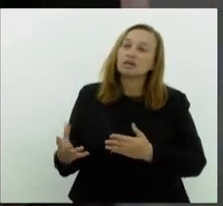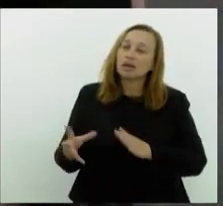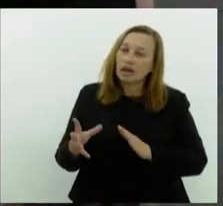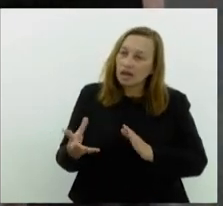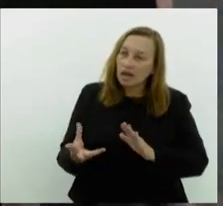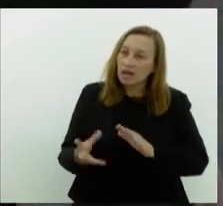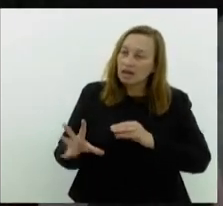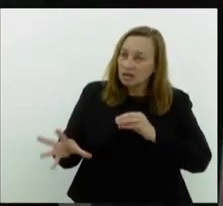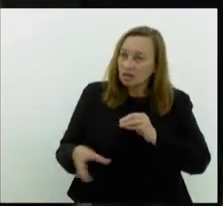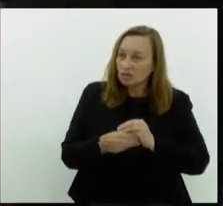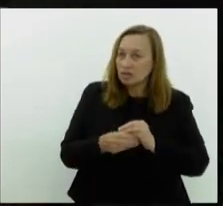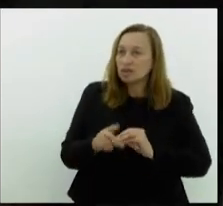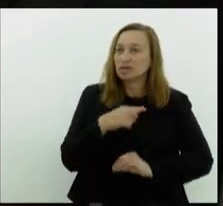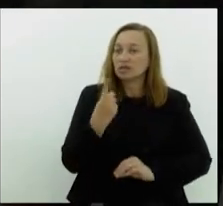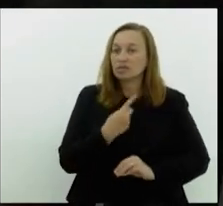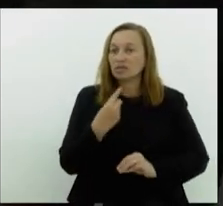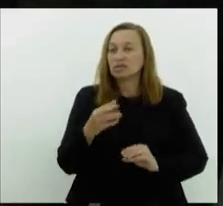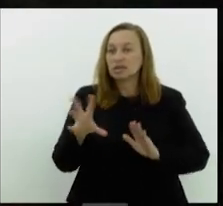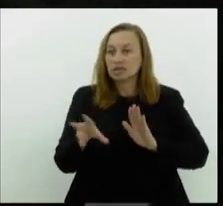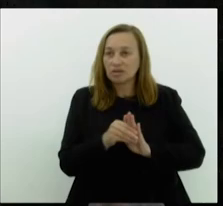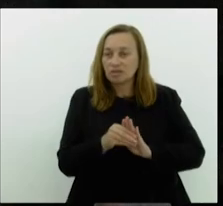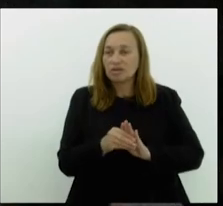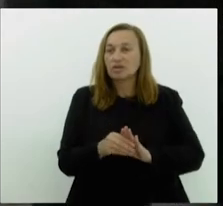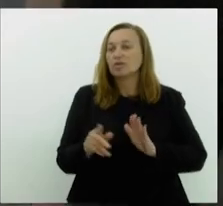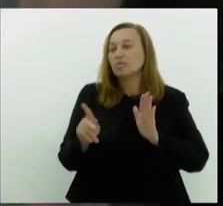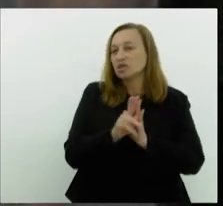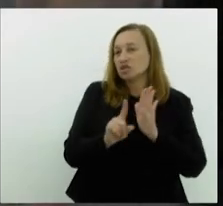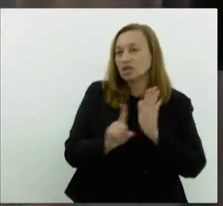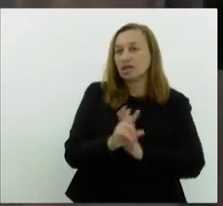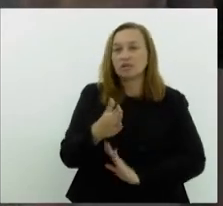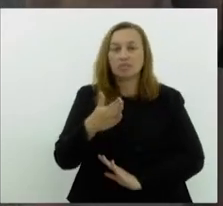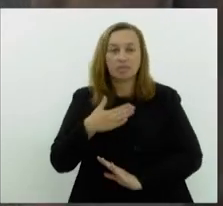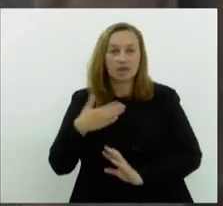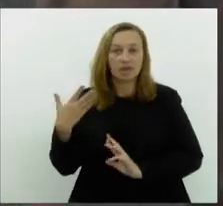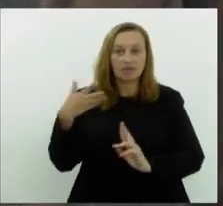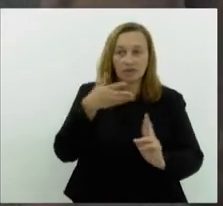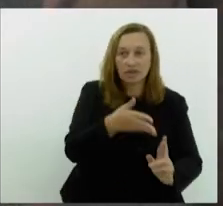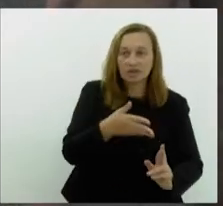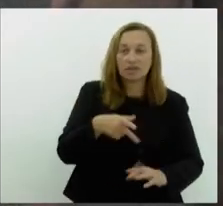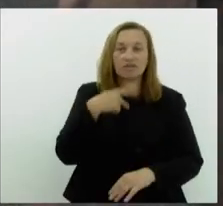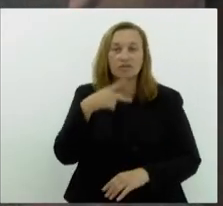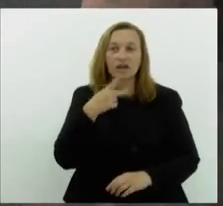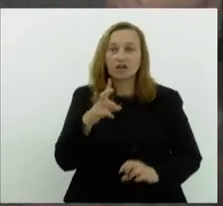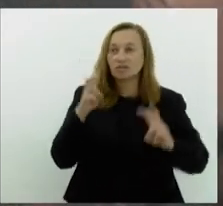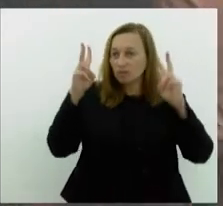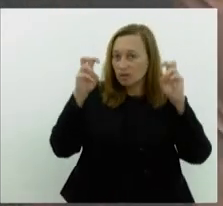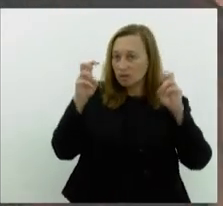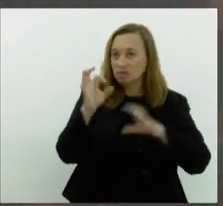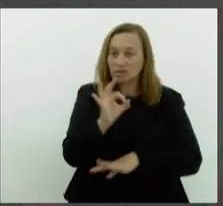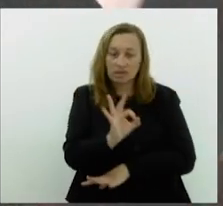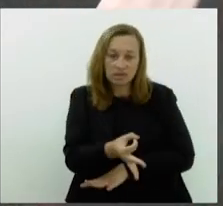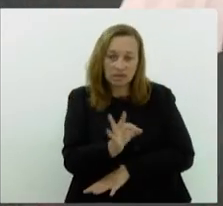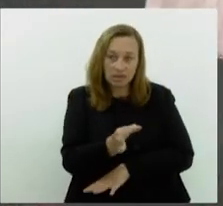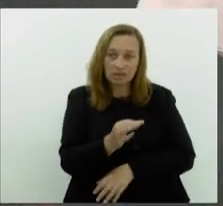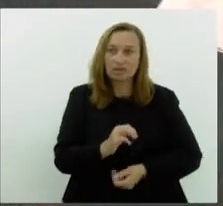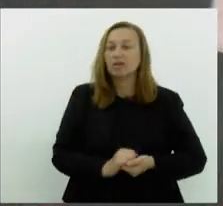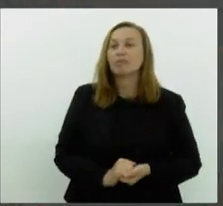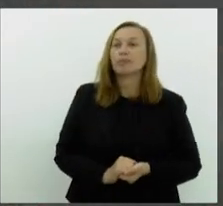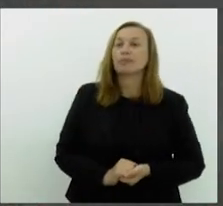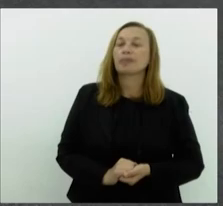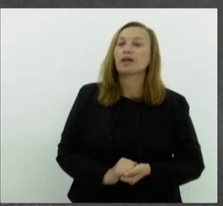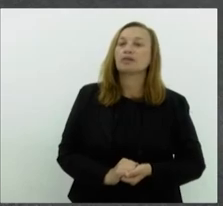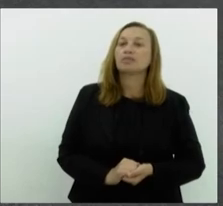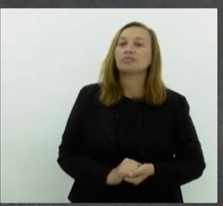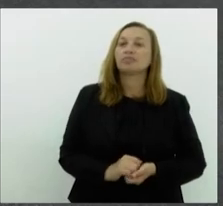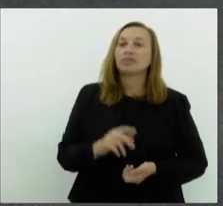que fazia uma referência a um projeto de lei de minha autoria, que tratava exatamente da receptação que